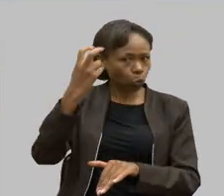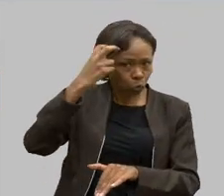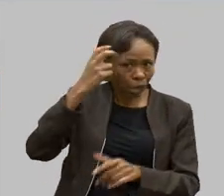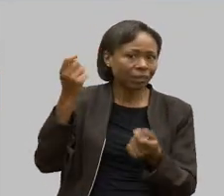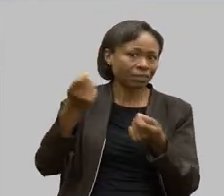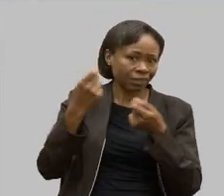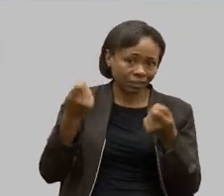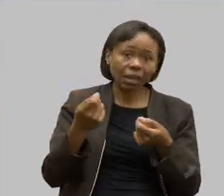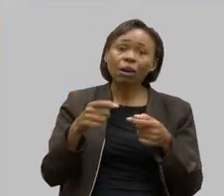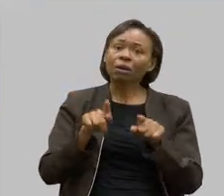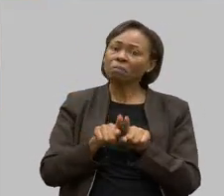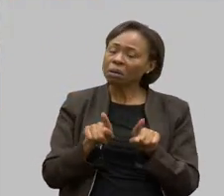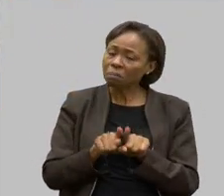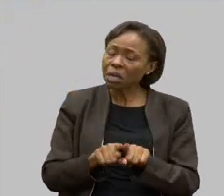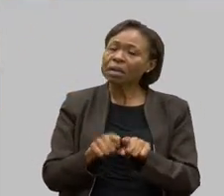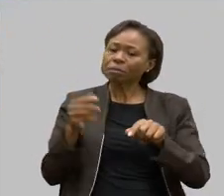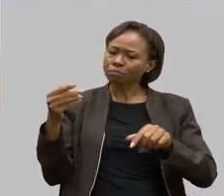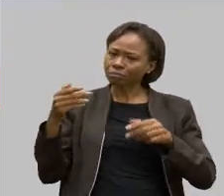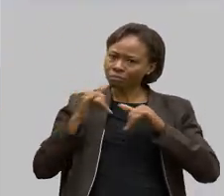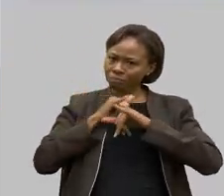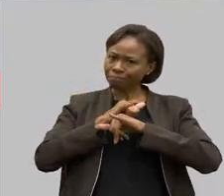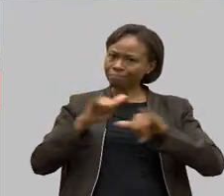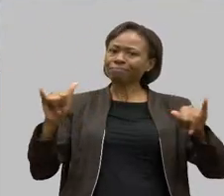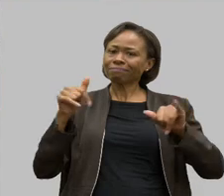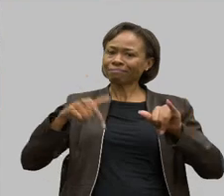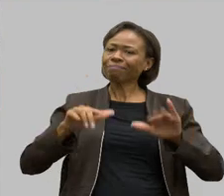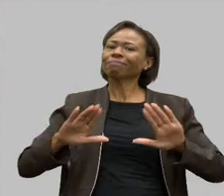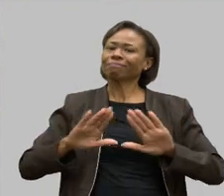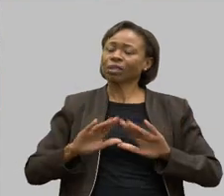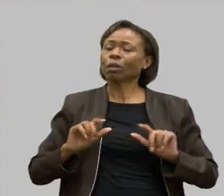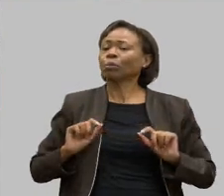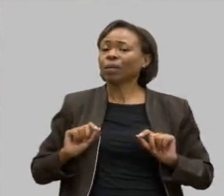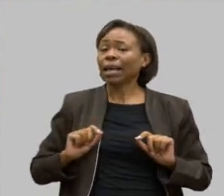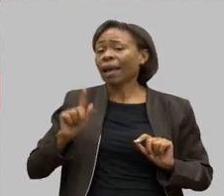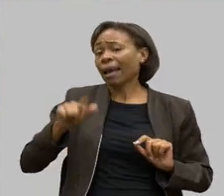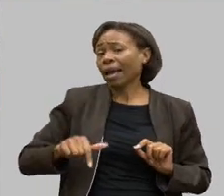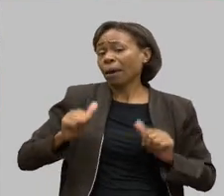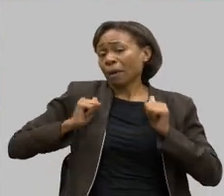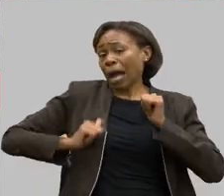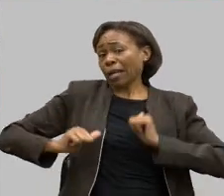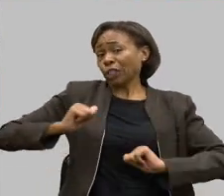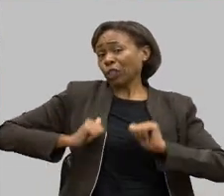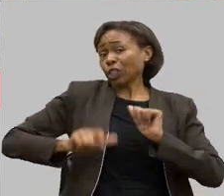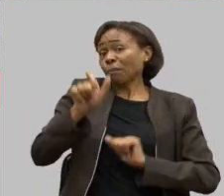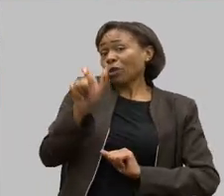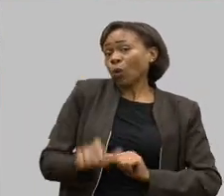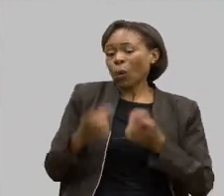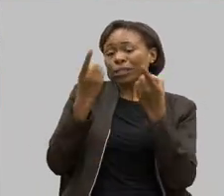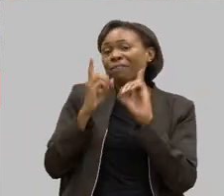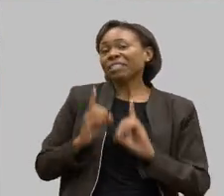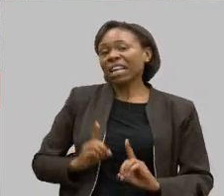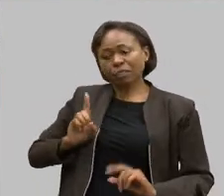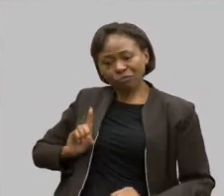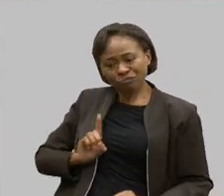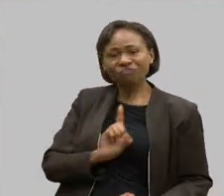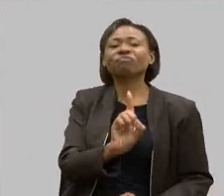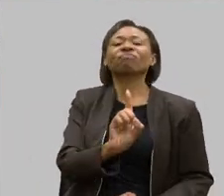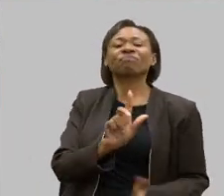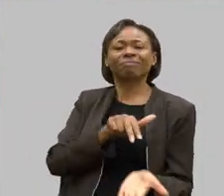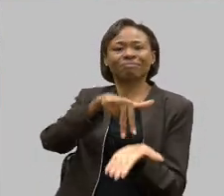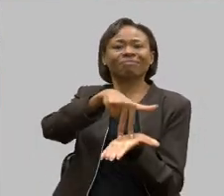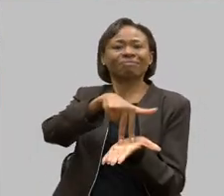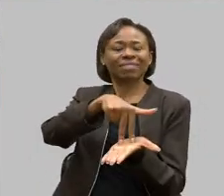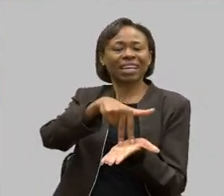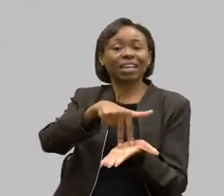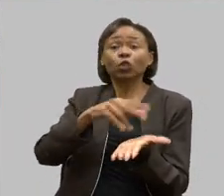causa, que é um festival que tem o protagonismo do artista com deficiência na cena. Então, toda a nossa programação é composta por